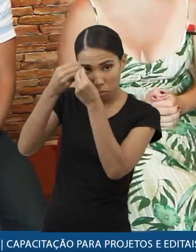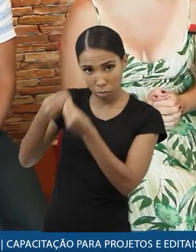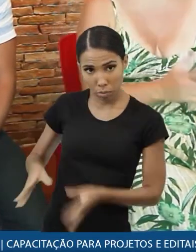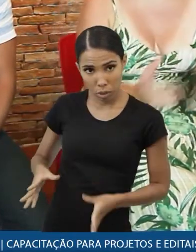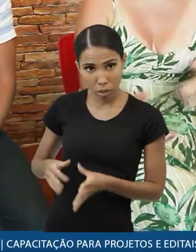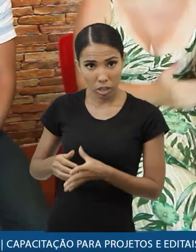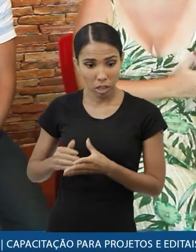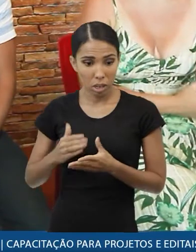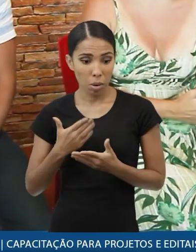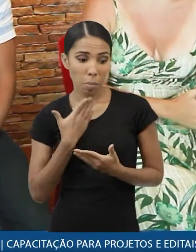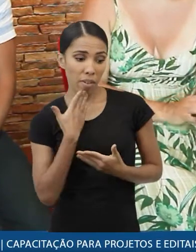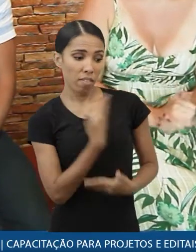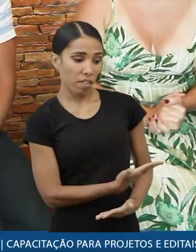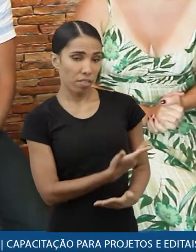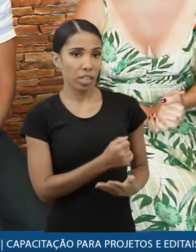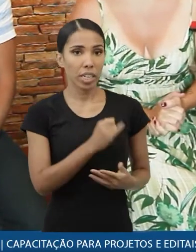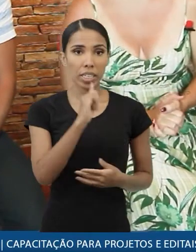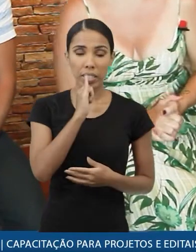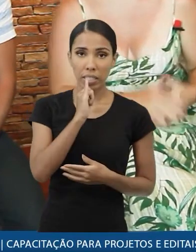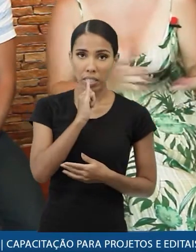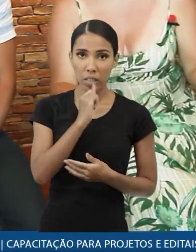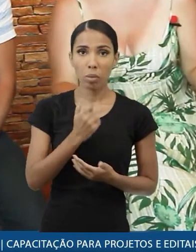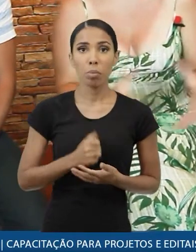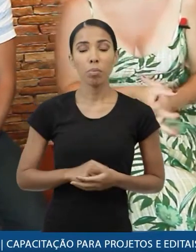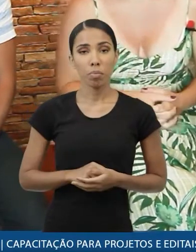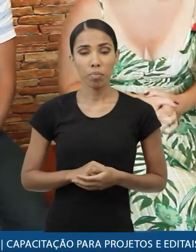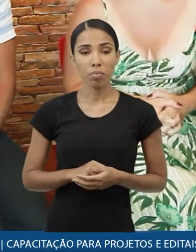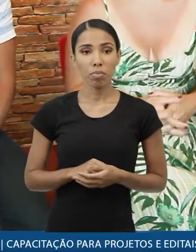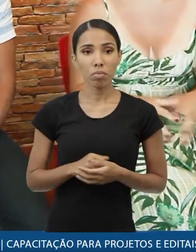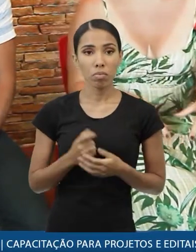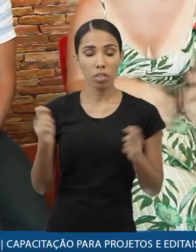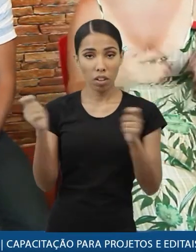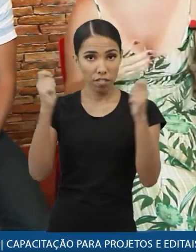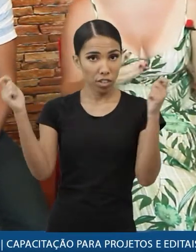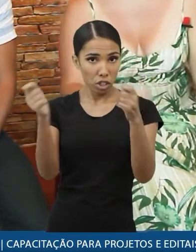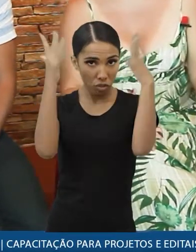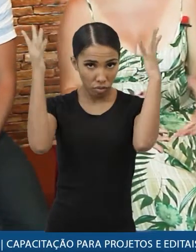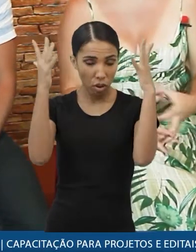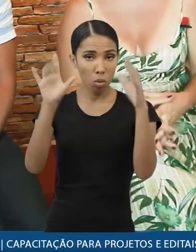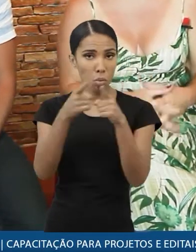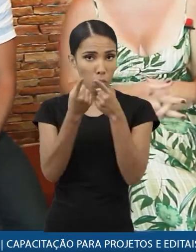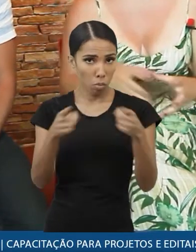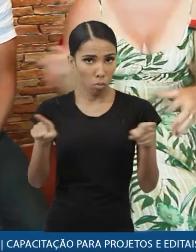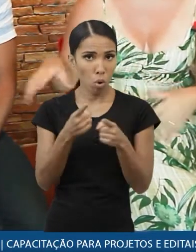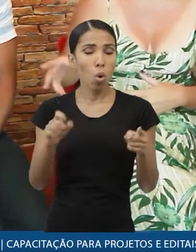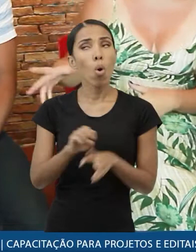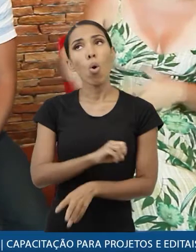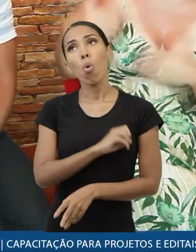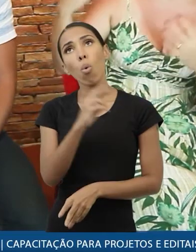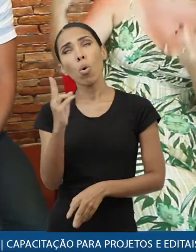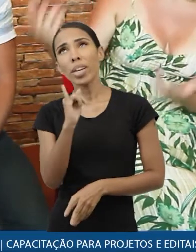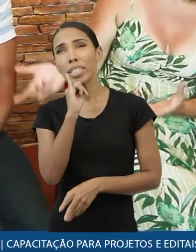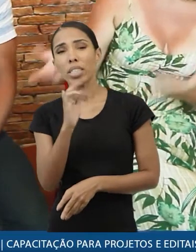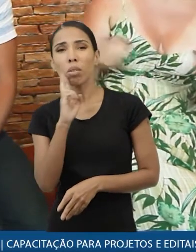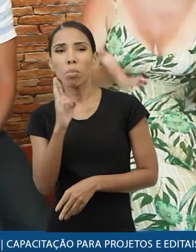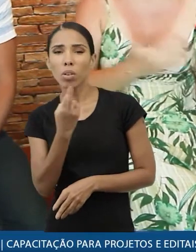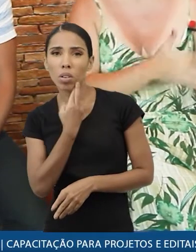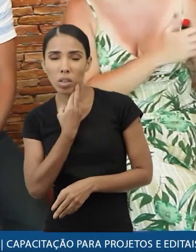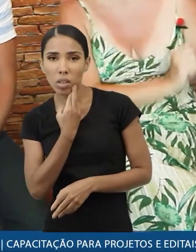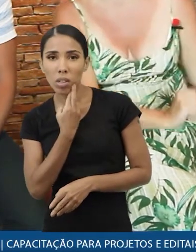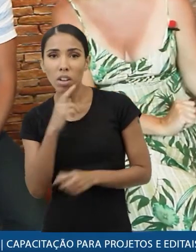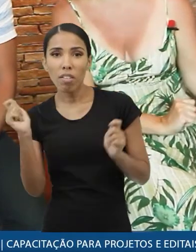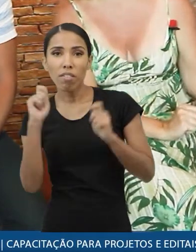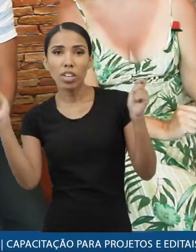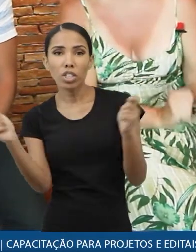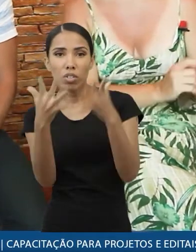infavorável à outra então, exemplo, como ele citou a questão de um festival de música ou melhor, de um restaurante ter um